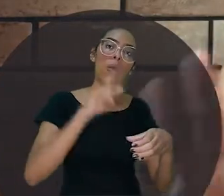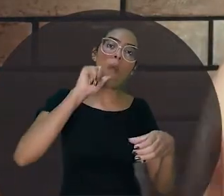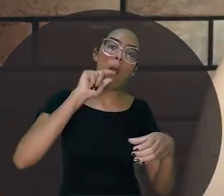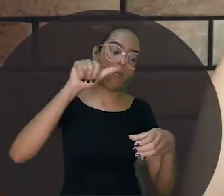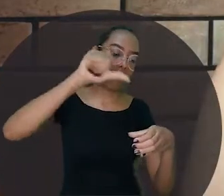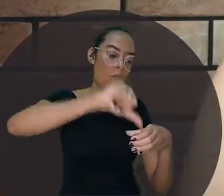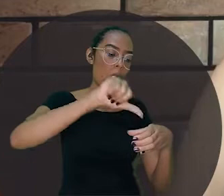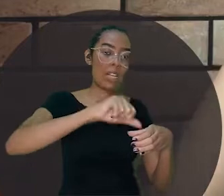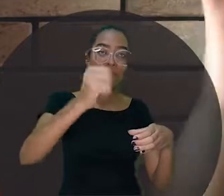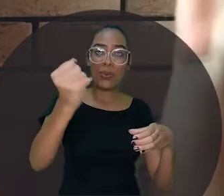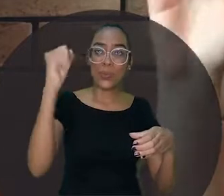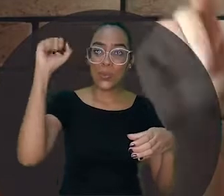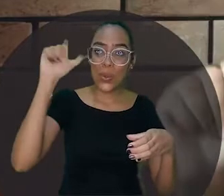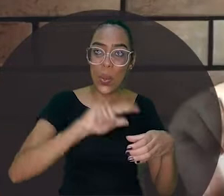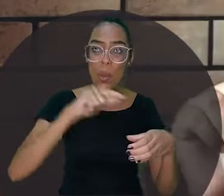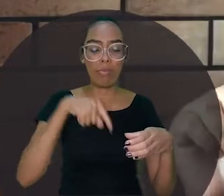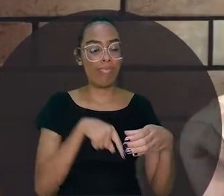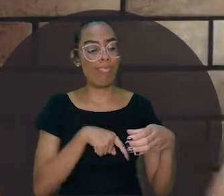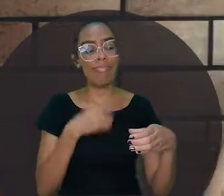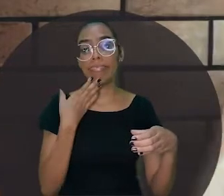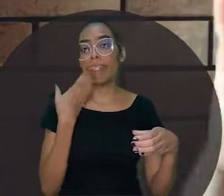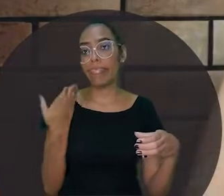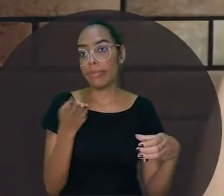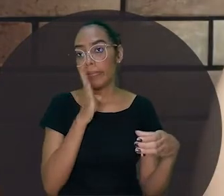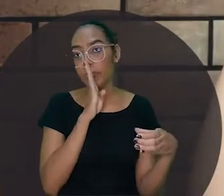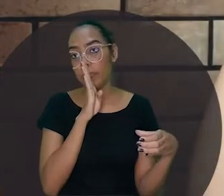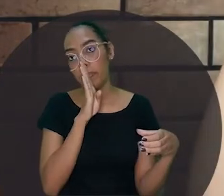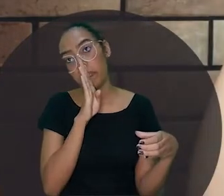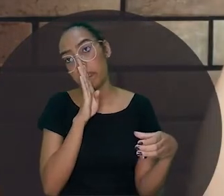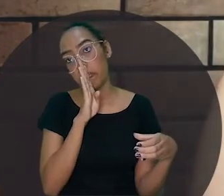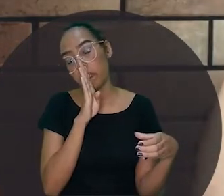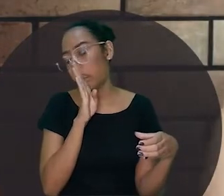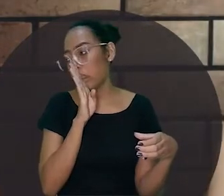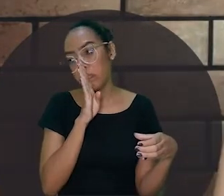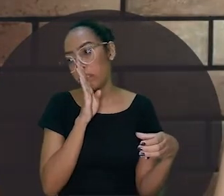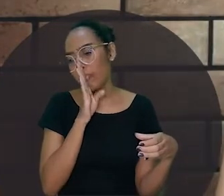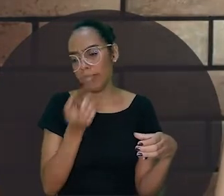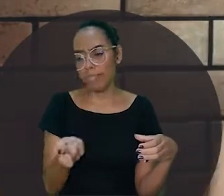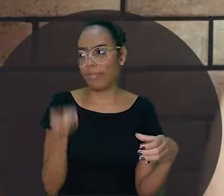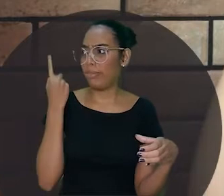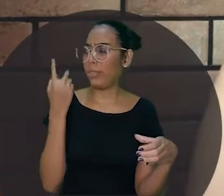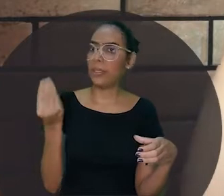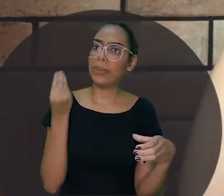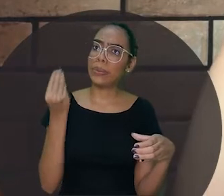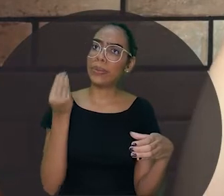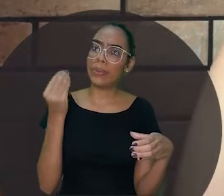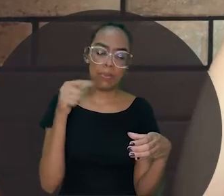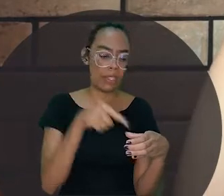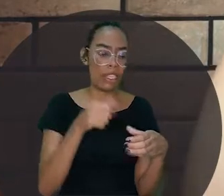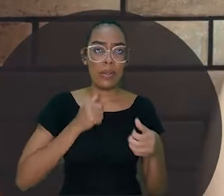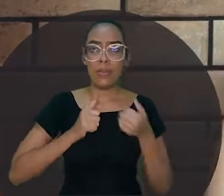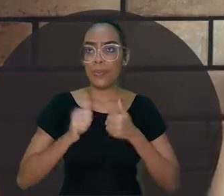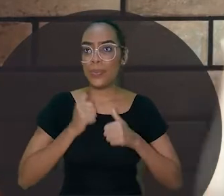ficou colocando água, colocou no sol e não aconteceu nada. Estava muito recente